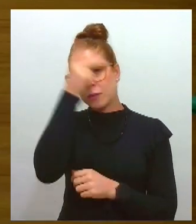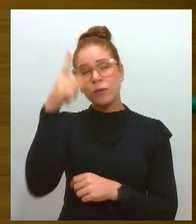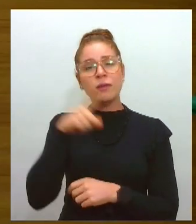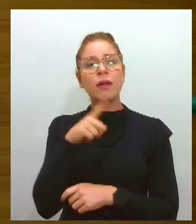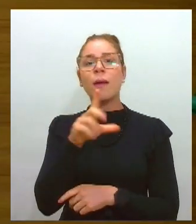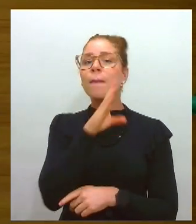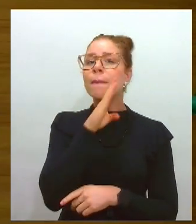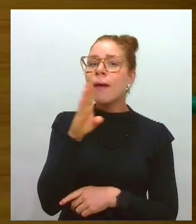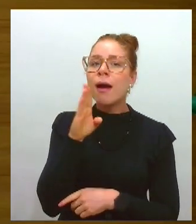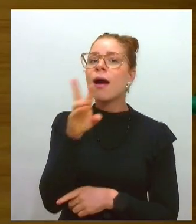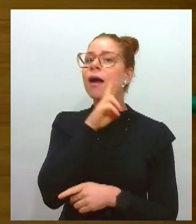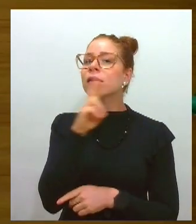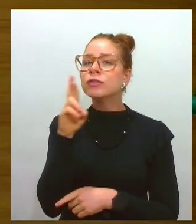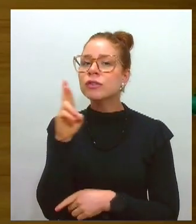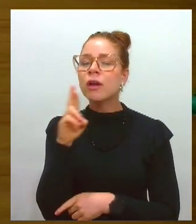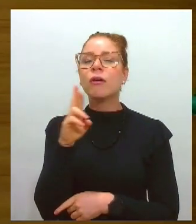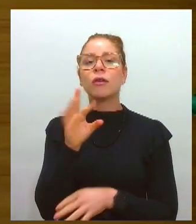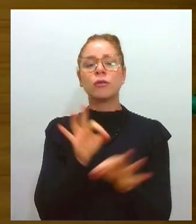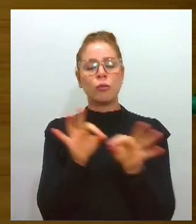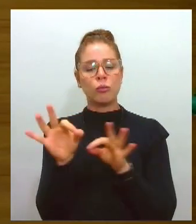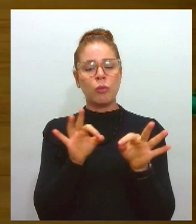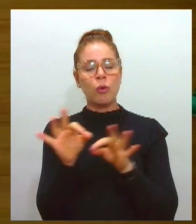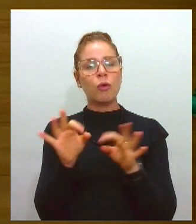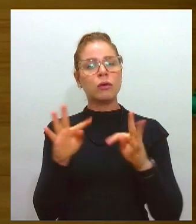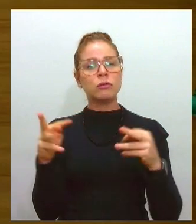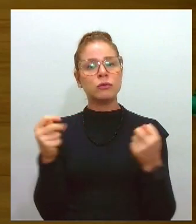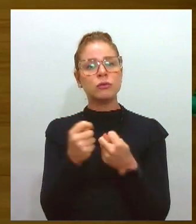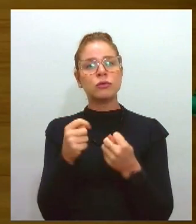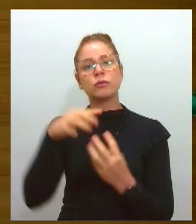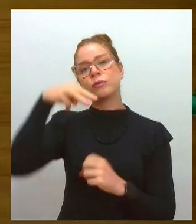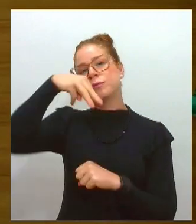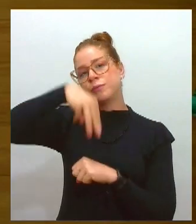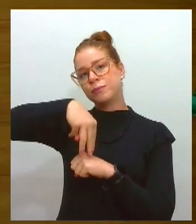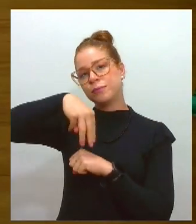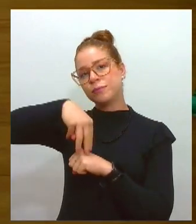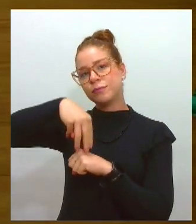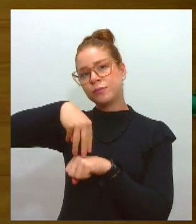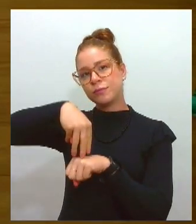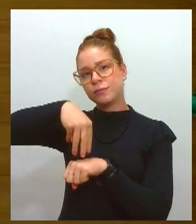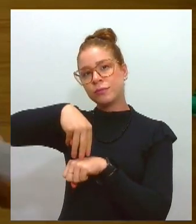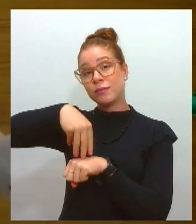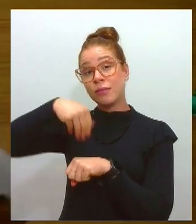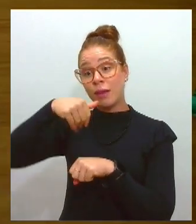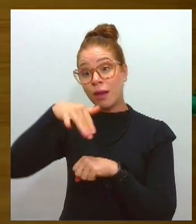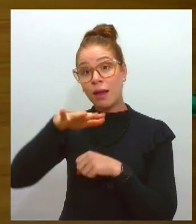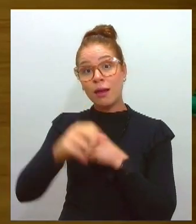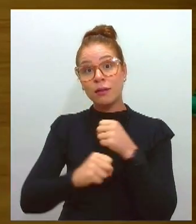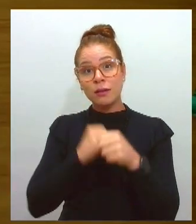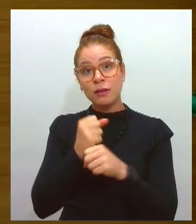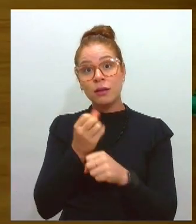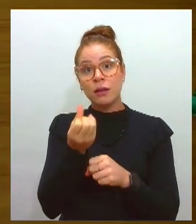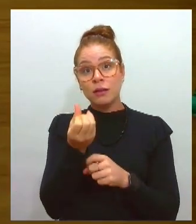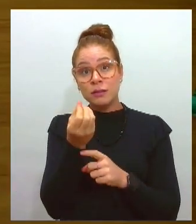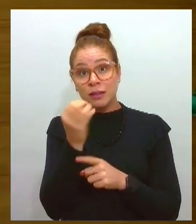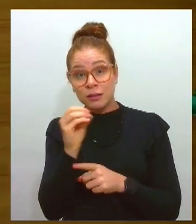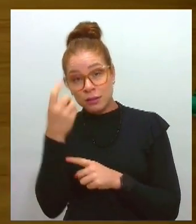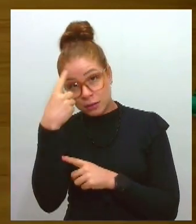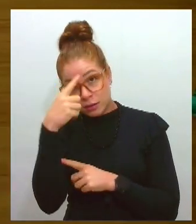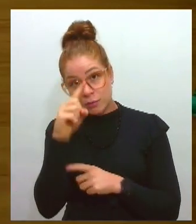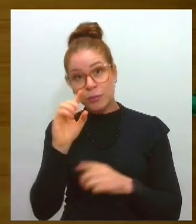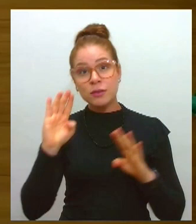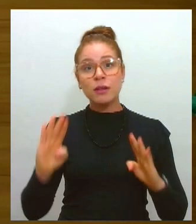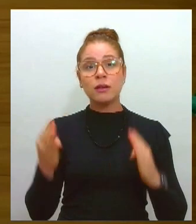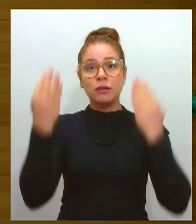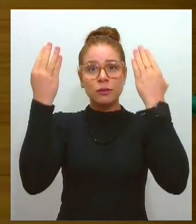ali toda aquela movimentação na orla. E esse ano, com 60 dias de festa, sendo de fato Sergipe, é país do forró, uma